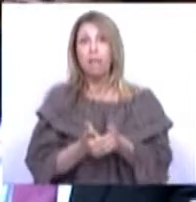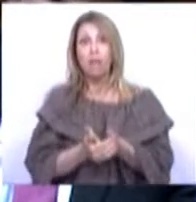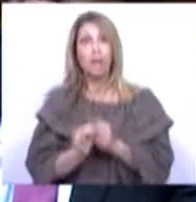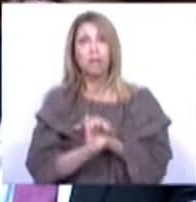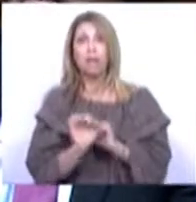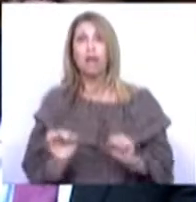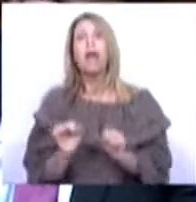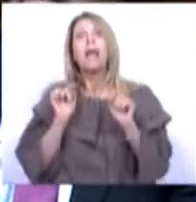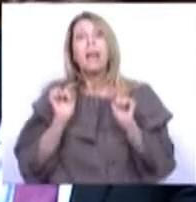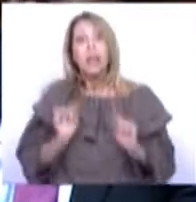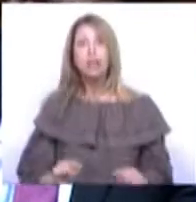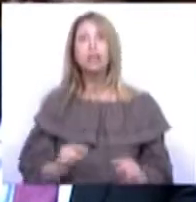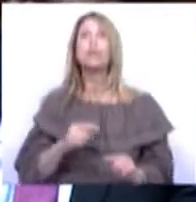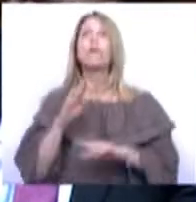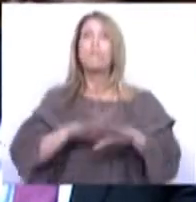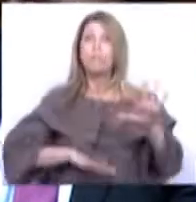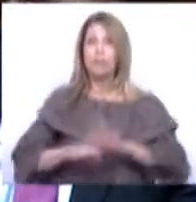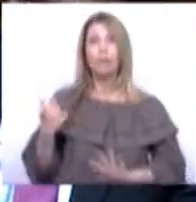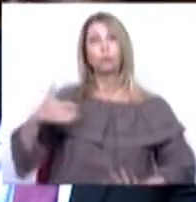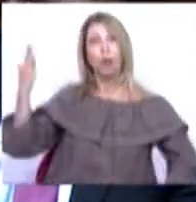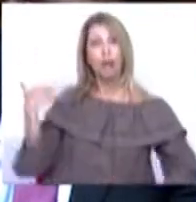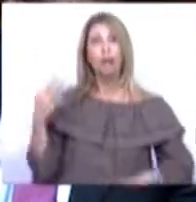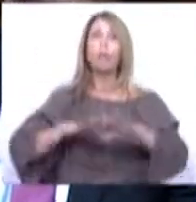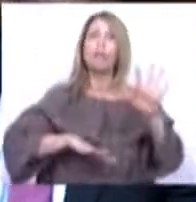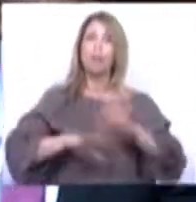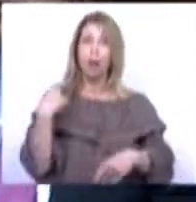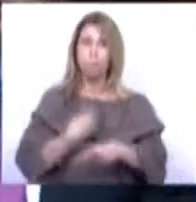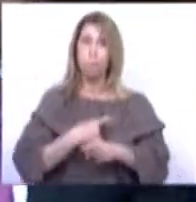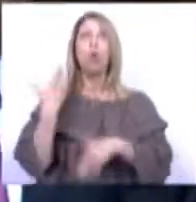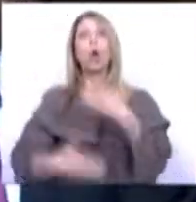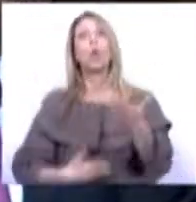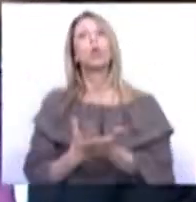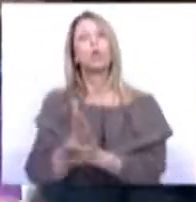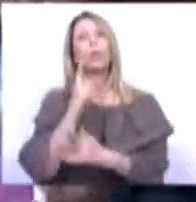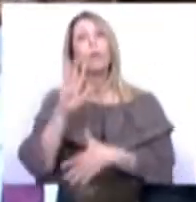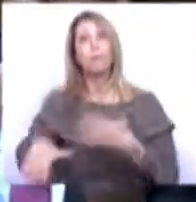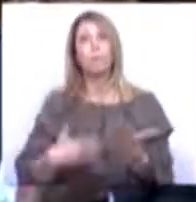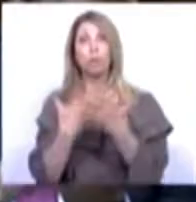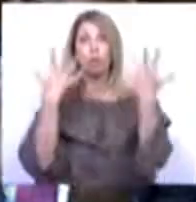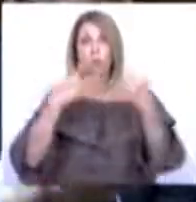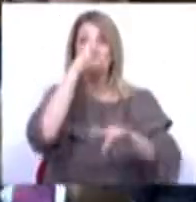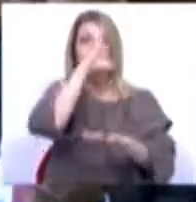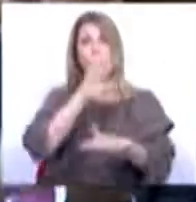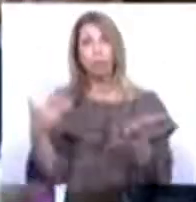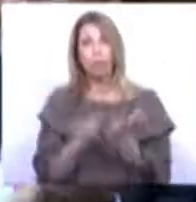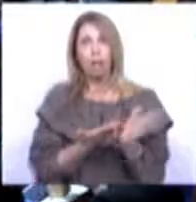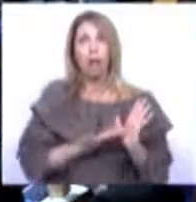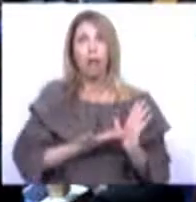isso que fizemos, é isso que faremos e são essas as propostas que este Orçamento do Estado também põe em cima da mesa. Muito obrigada.